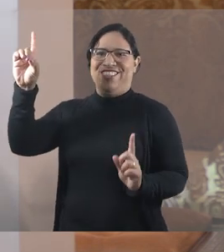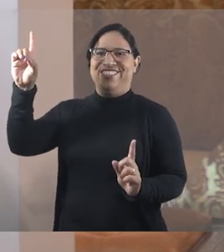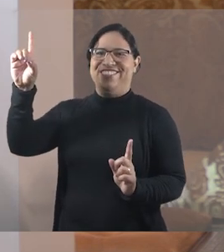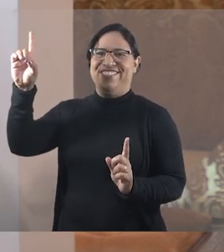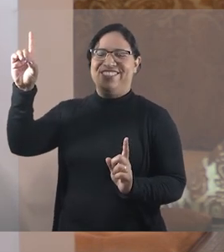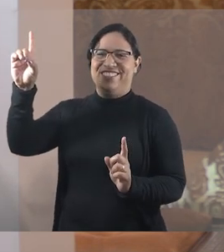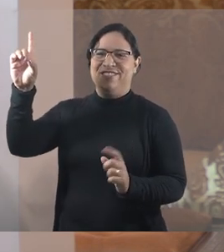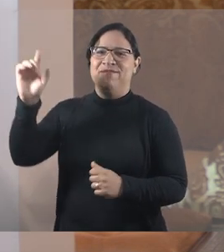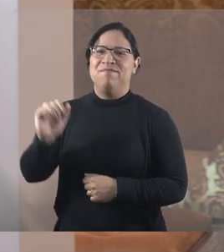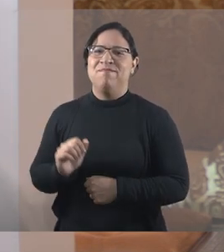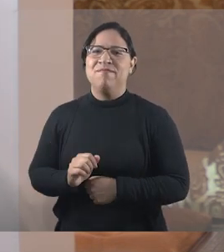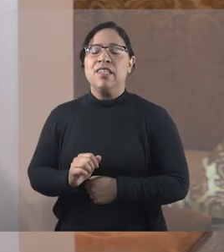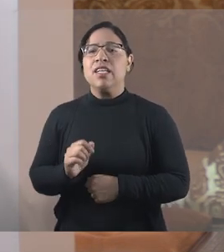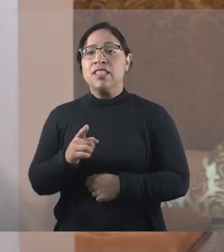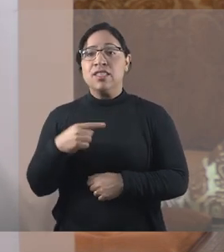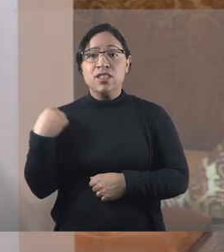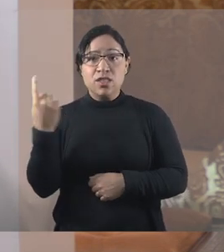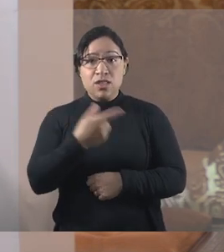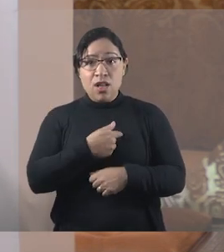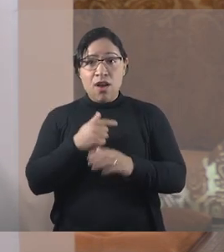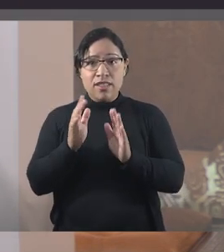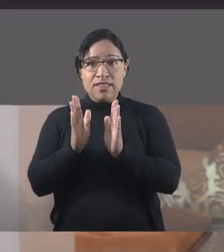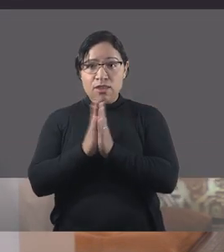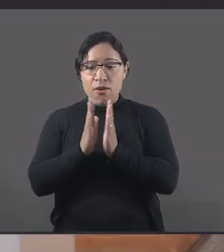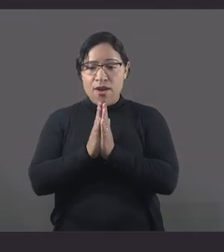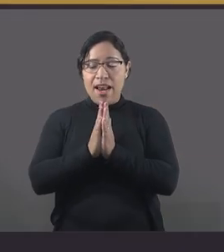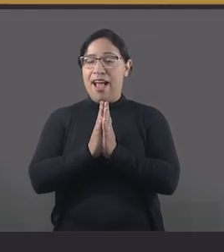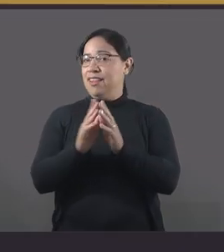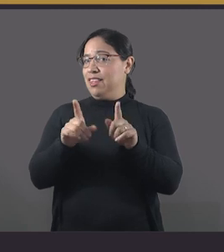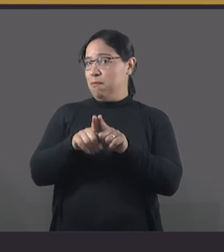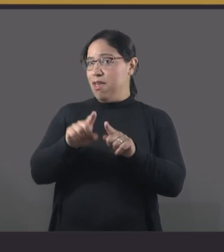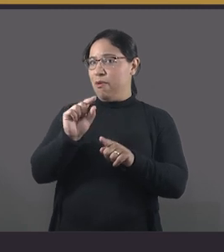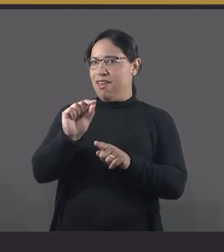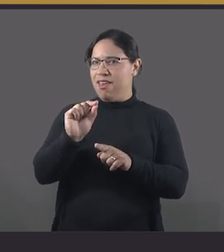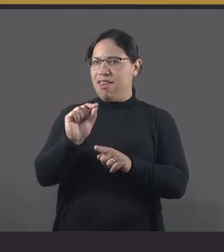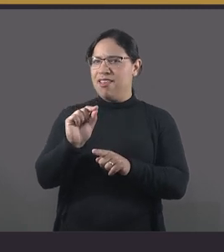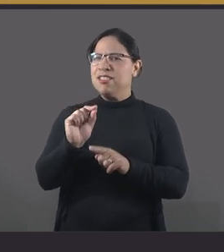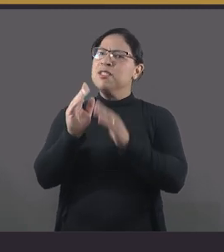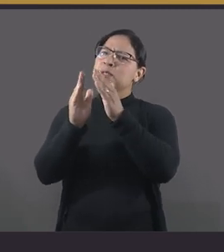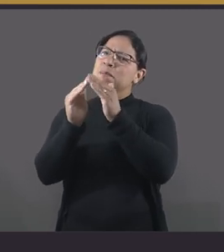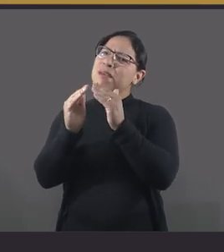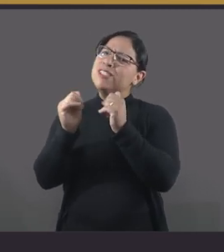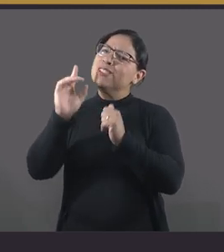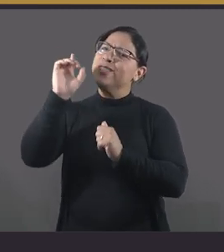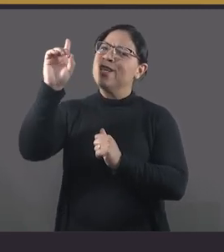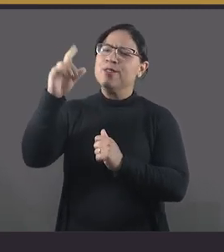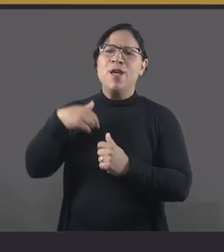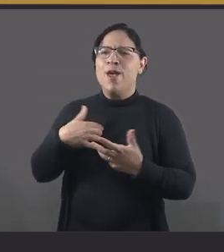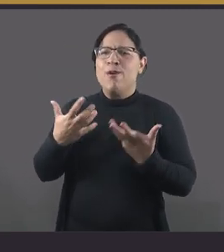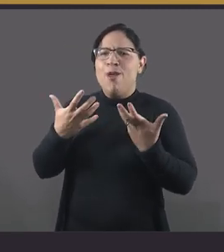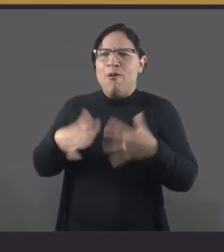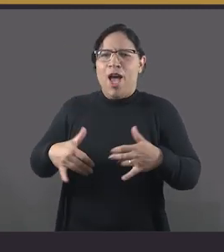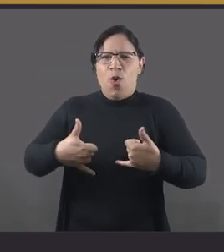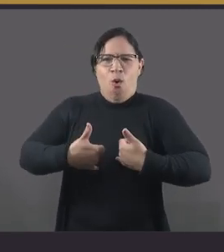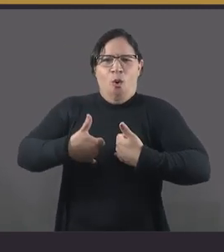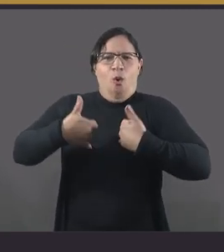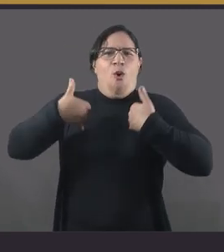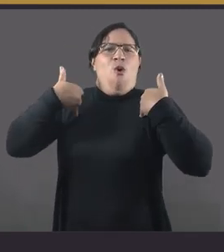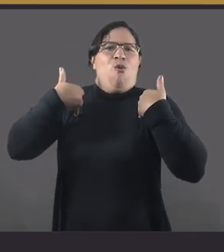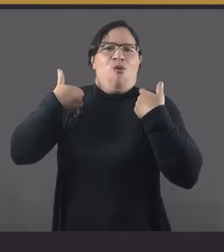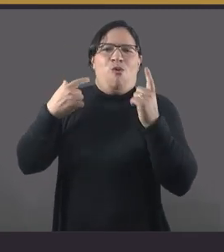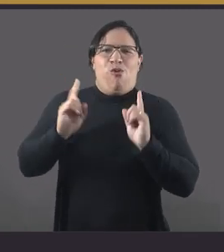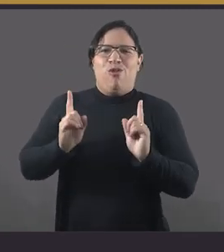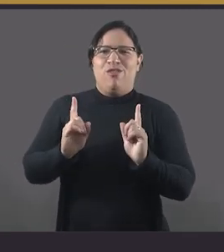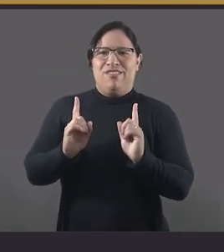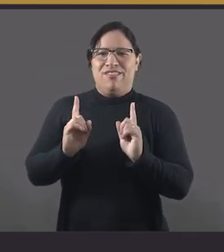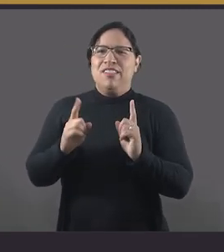devemos orar para não agirmos com orgulho. E o Tiago fala isso para nós. Muitas vezes nós planejamos o futuro e dizemos